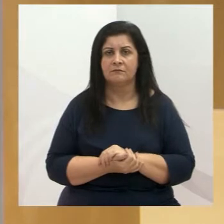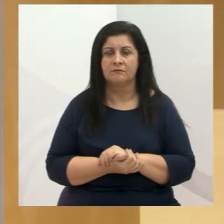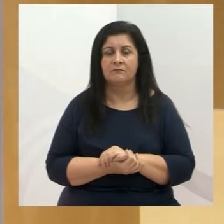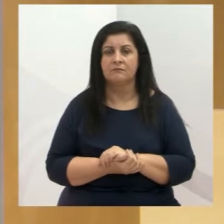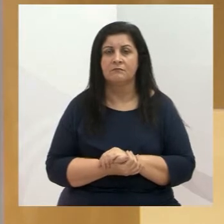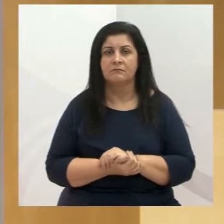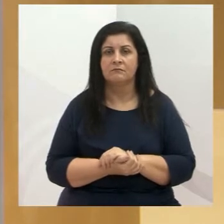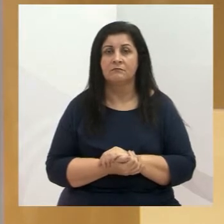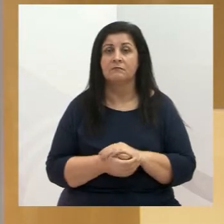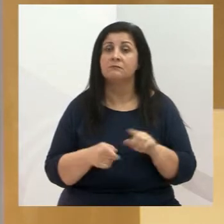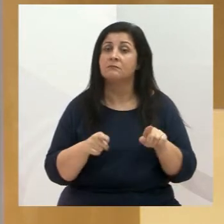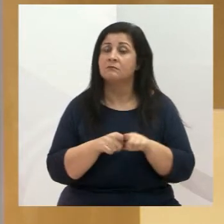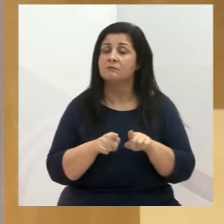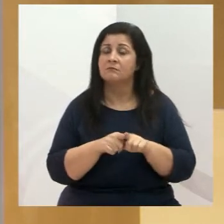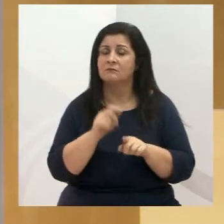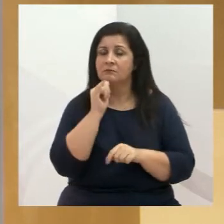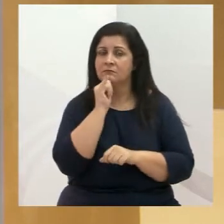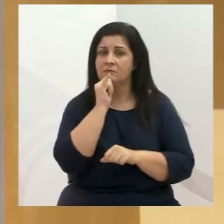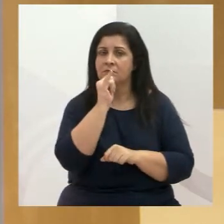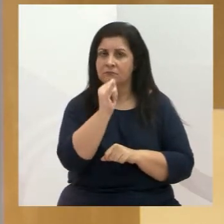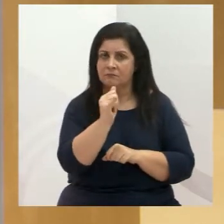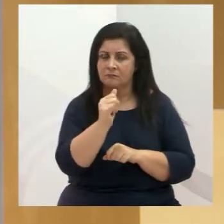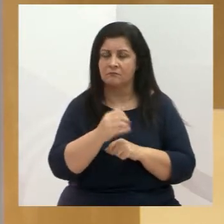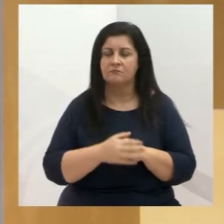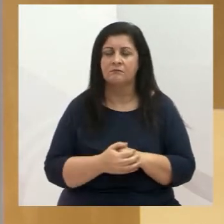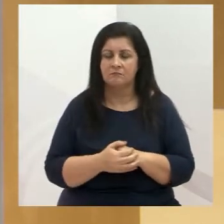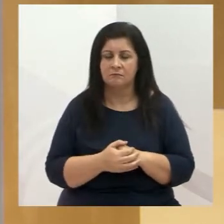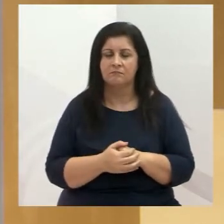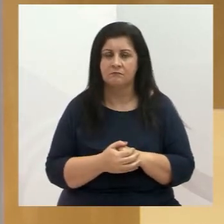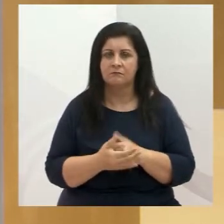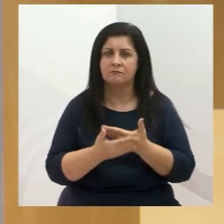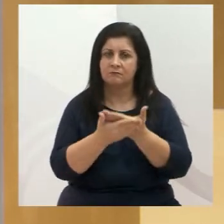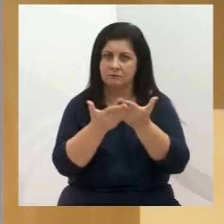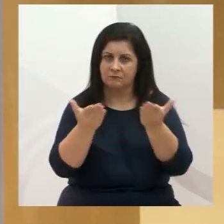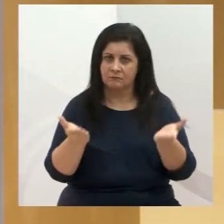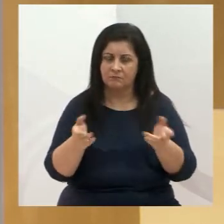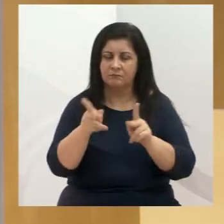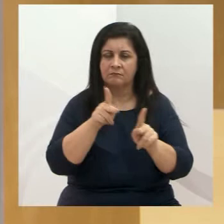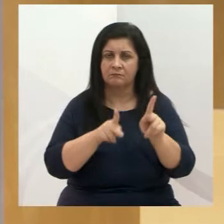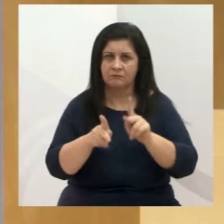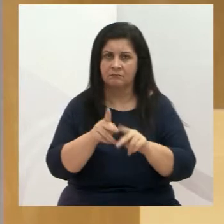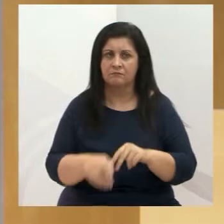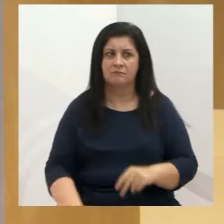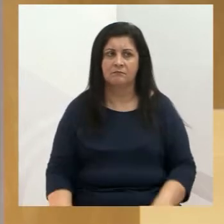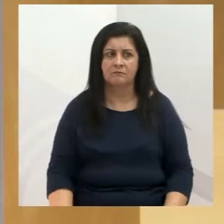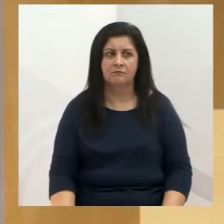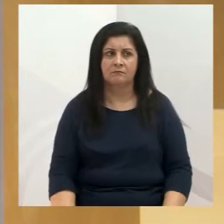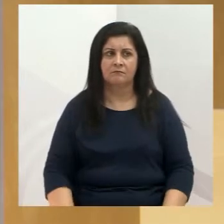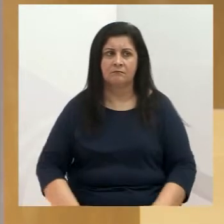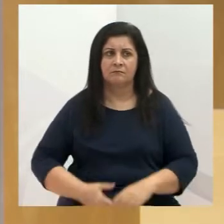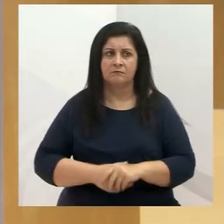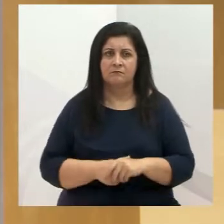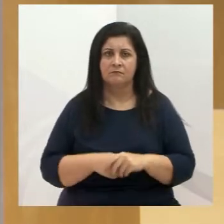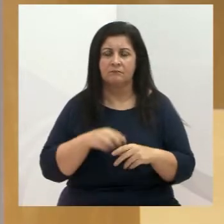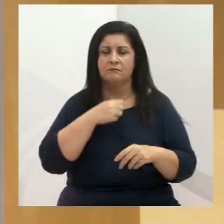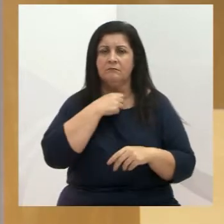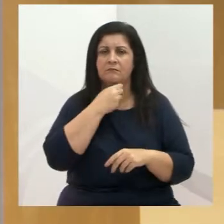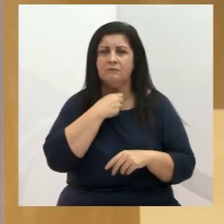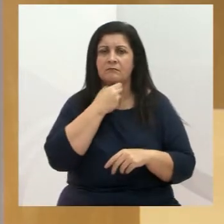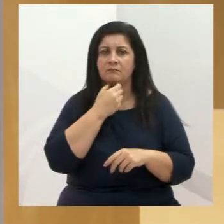E quero dizer para você, caros munícipes e munícipes, desculpa aí eu engasgar,